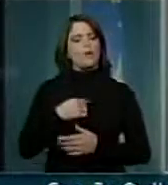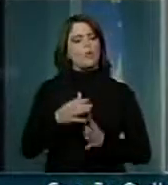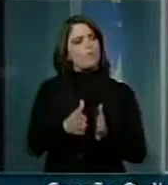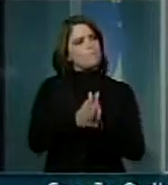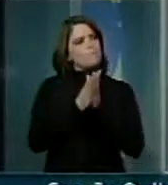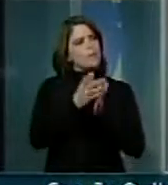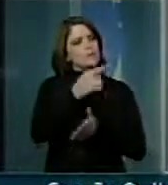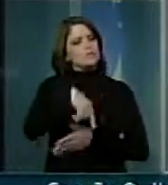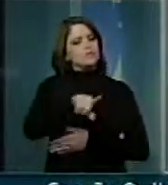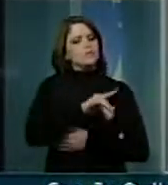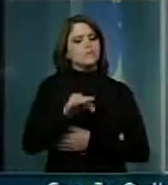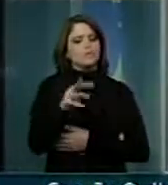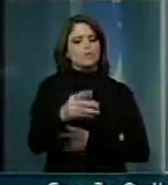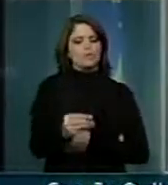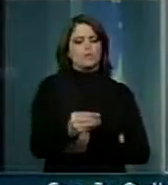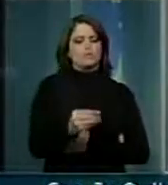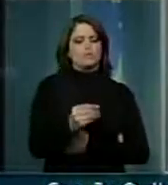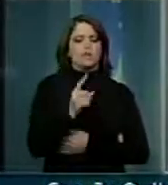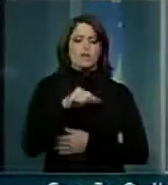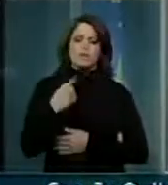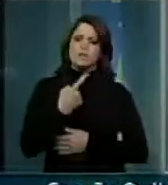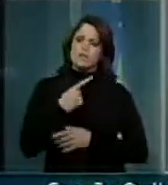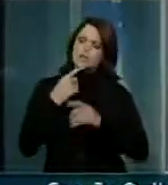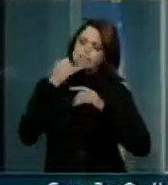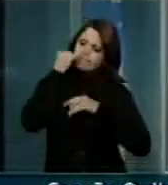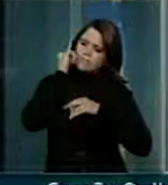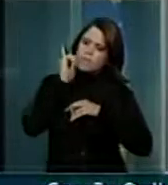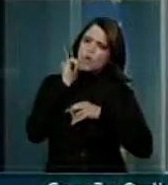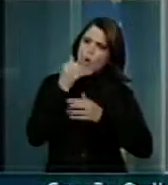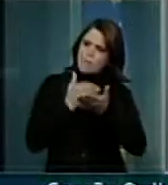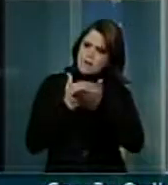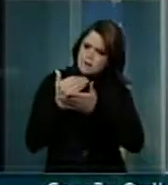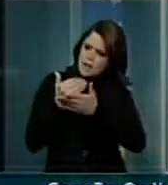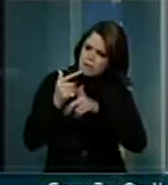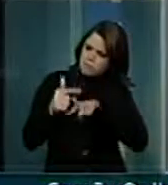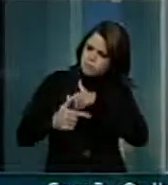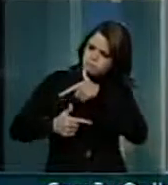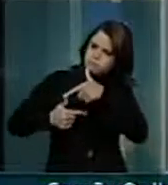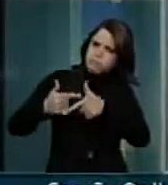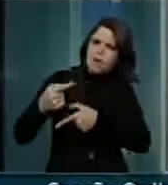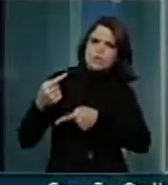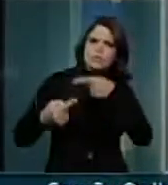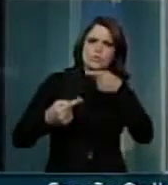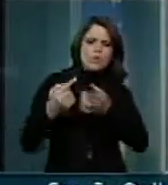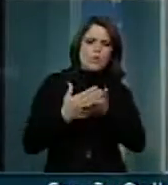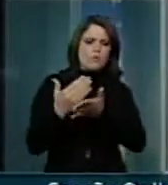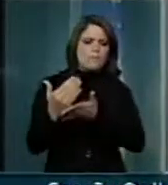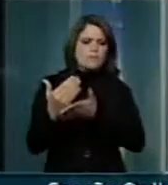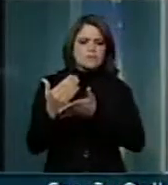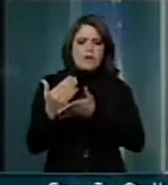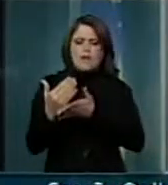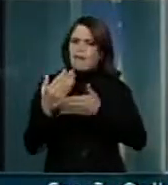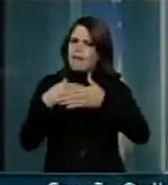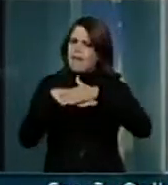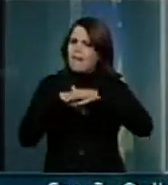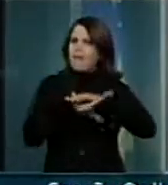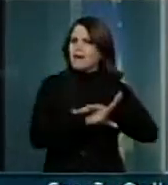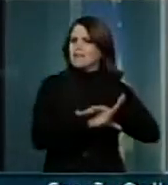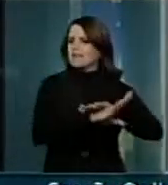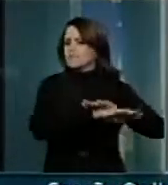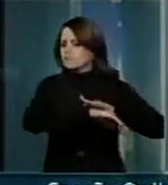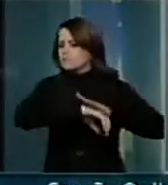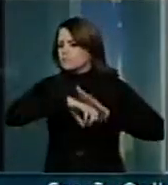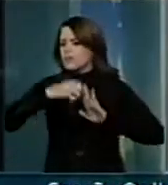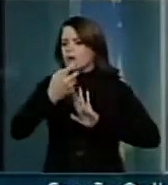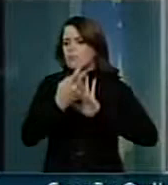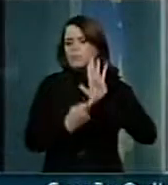conclamo para que nós enfrentemos essa discussão, promovamos o desarquivamento de